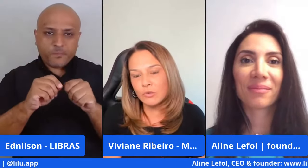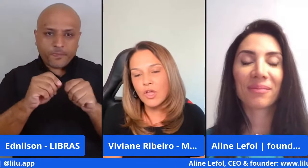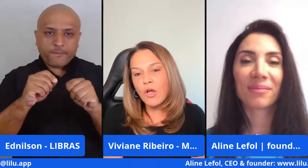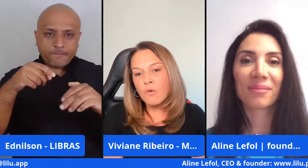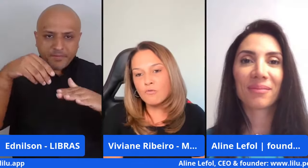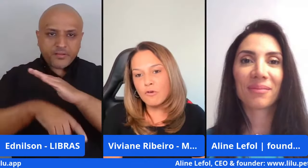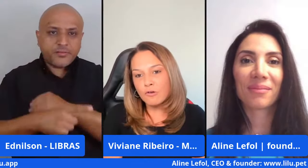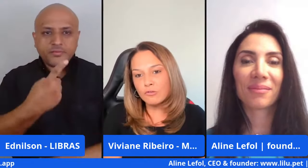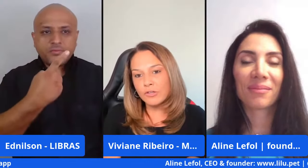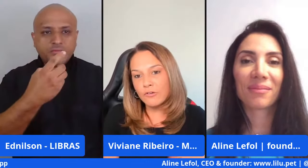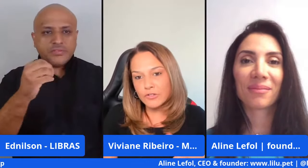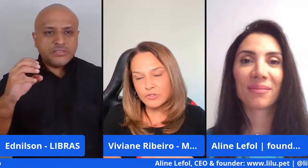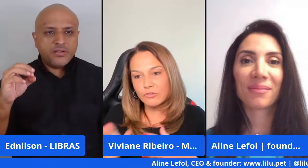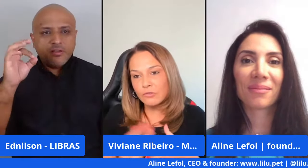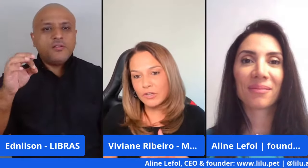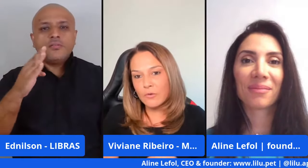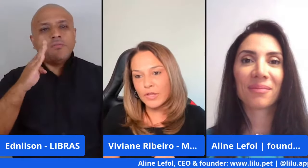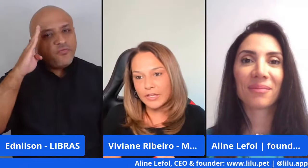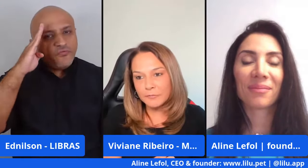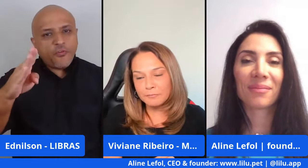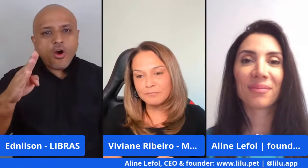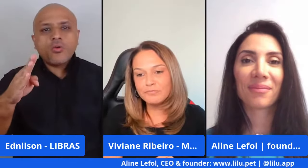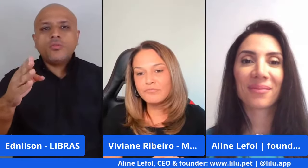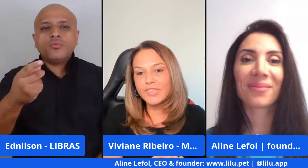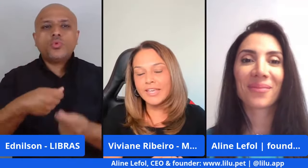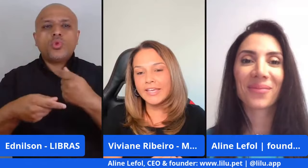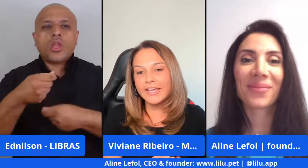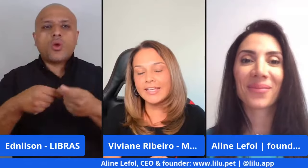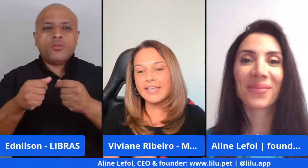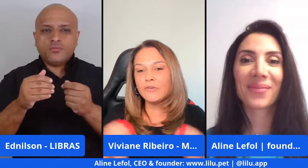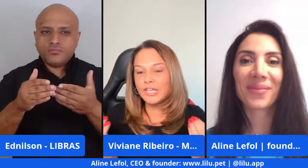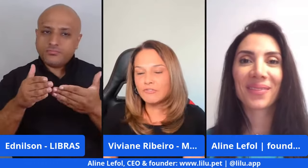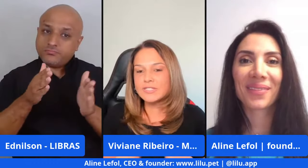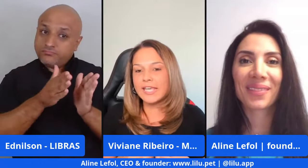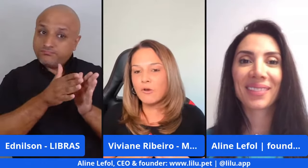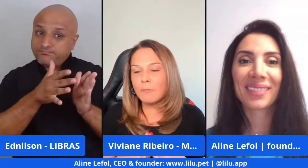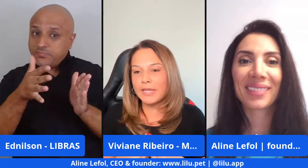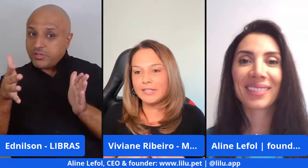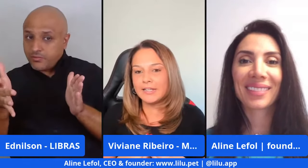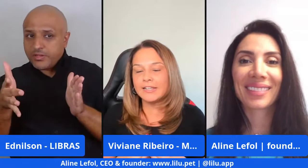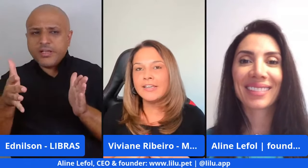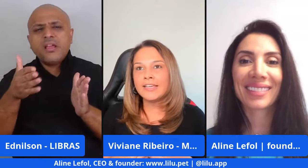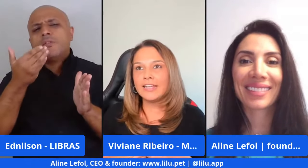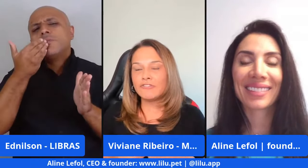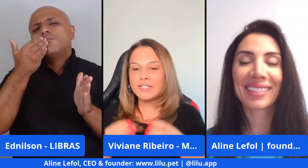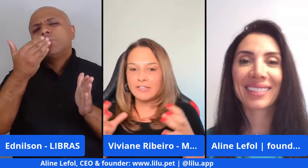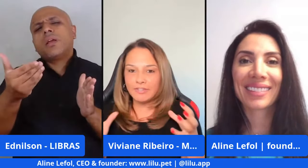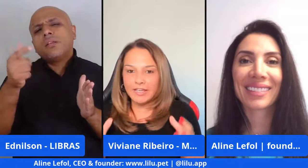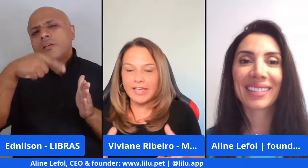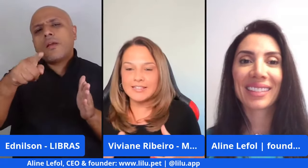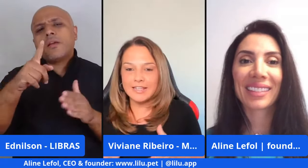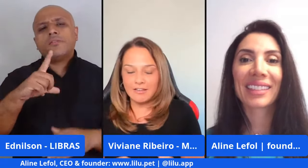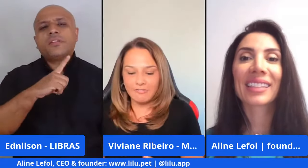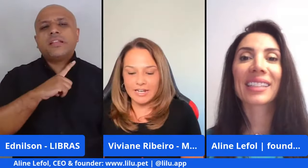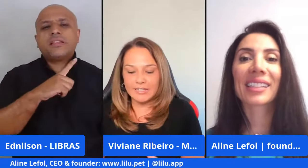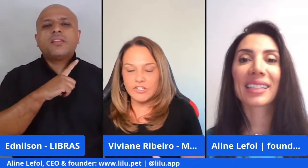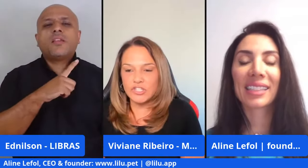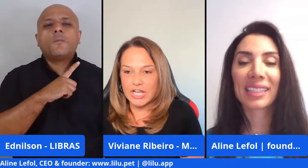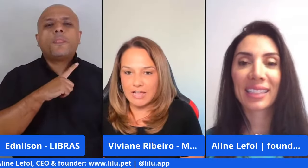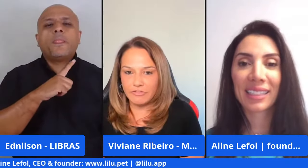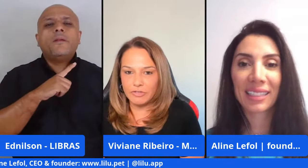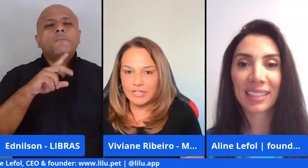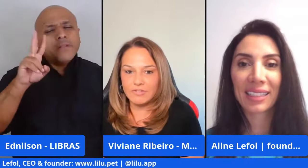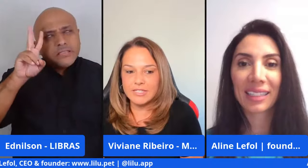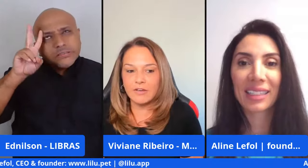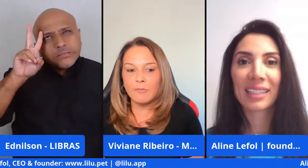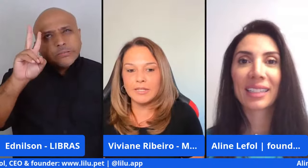100% com foco no negócio no decorrer. E o que você recomenda? Que nem você teve essa virada